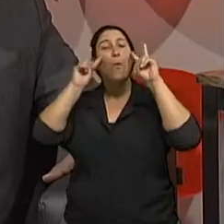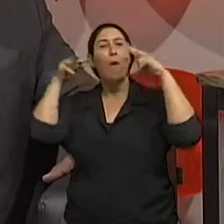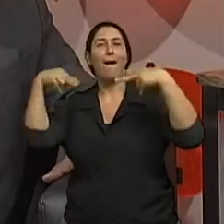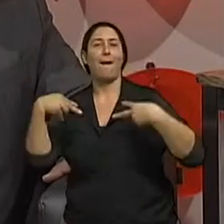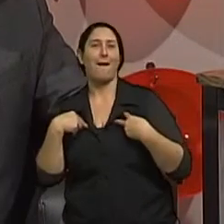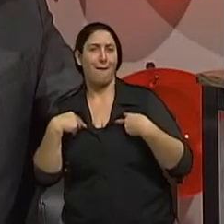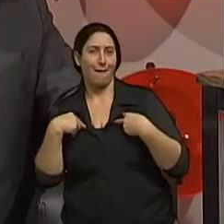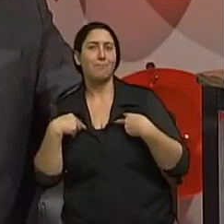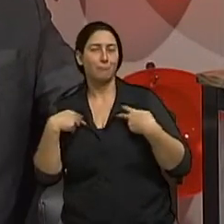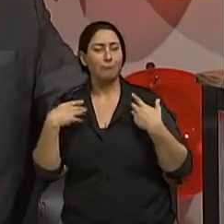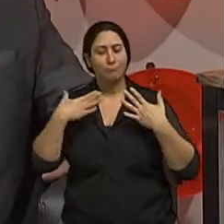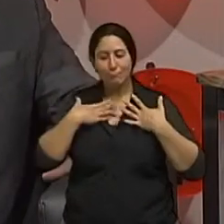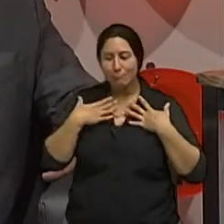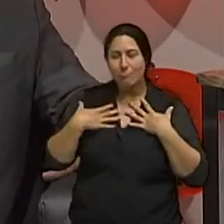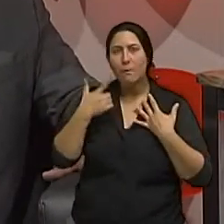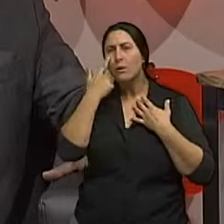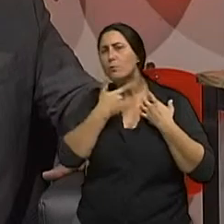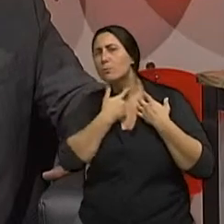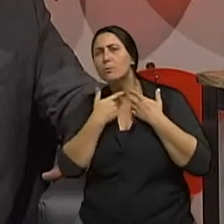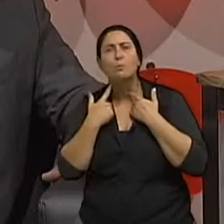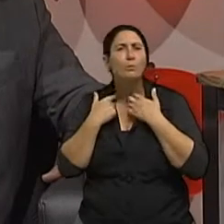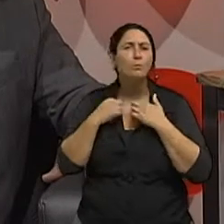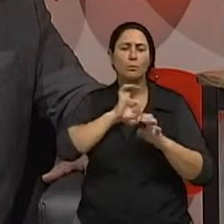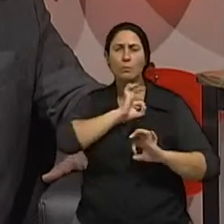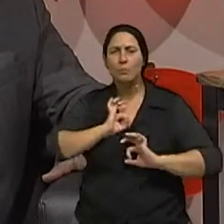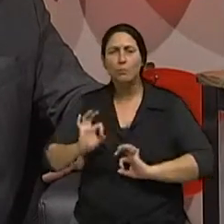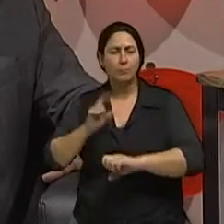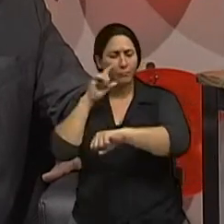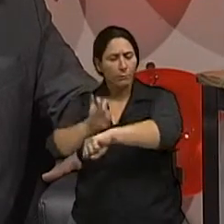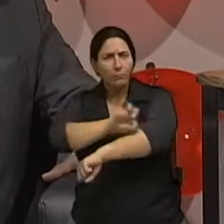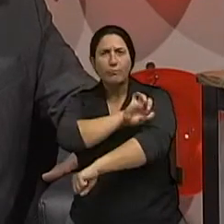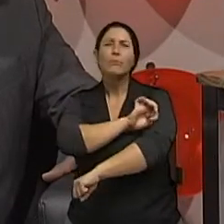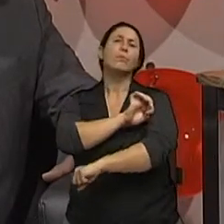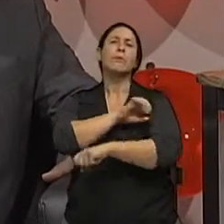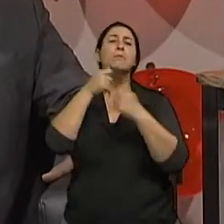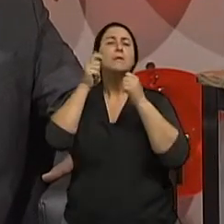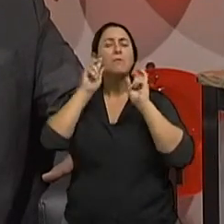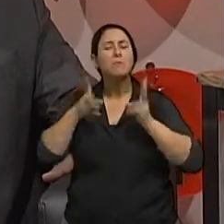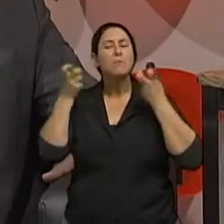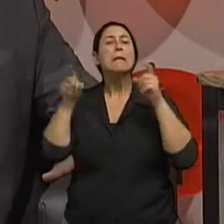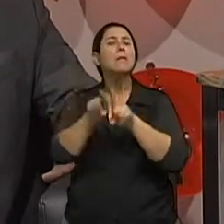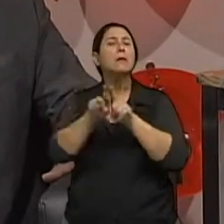os seus sinais, observar mudanças de características dos seus sinais